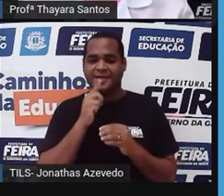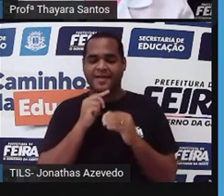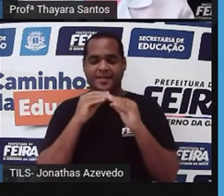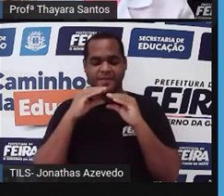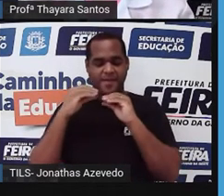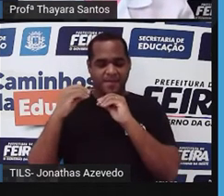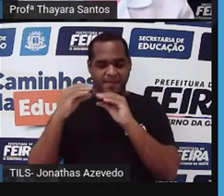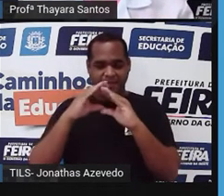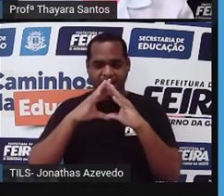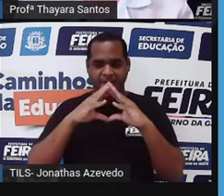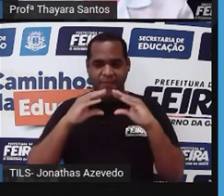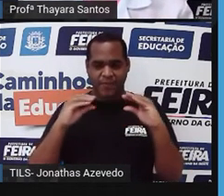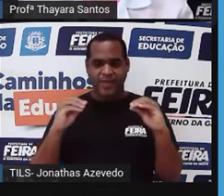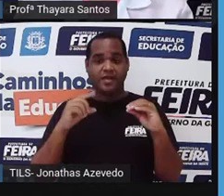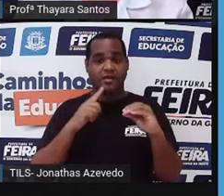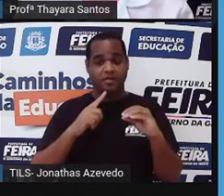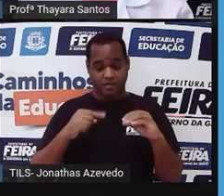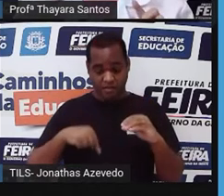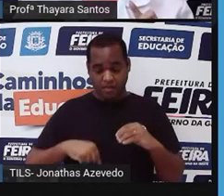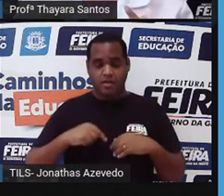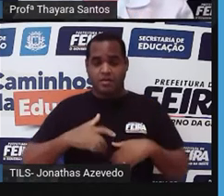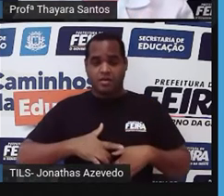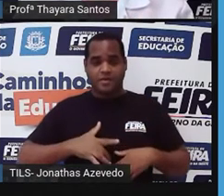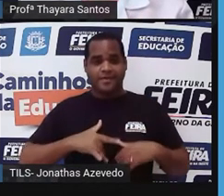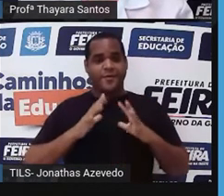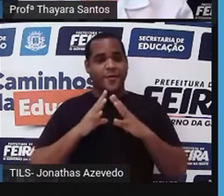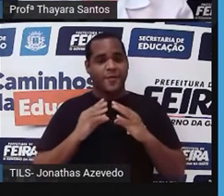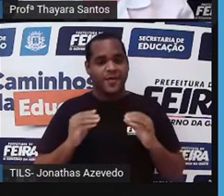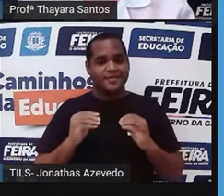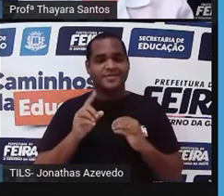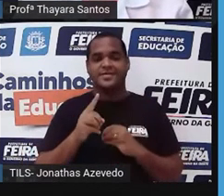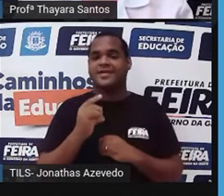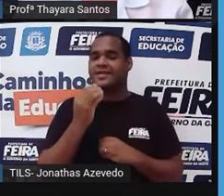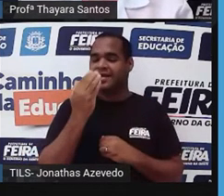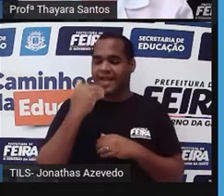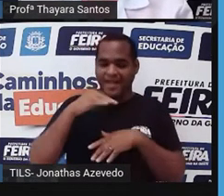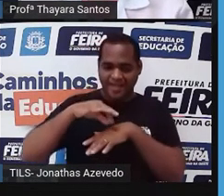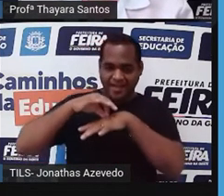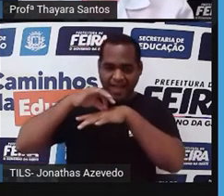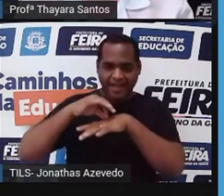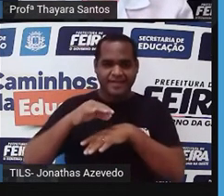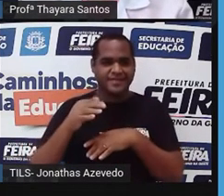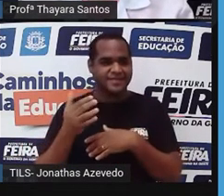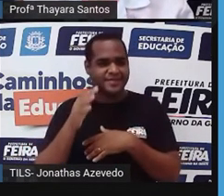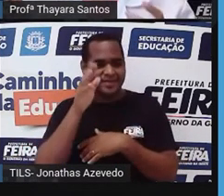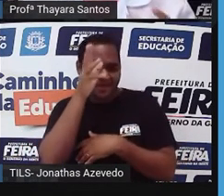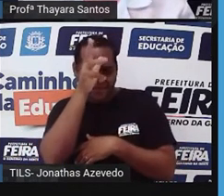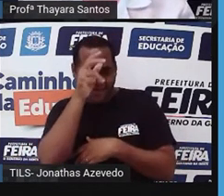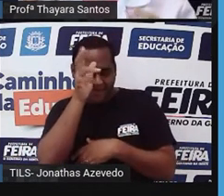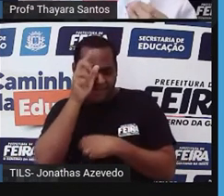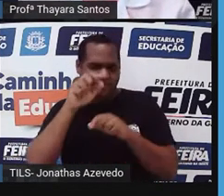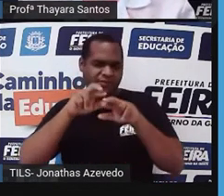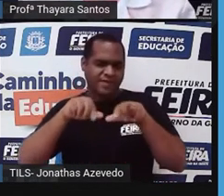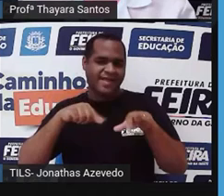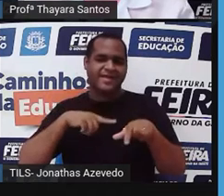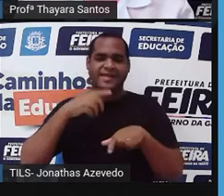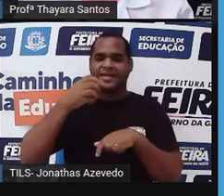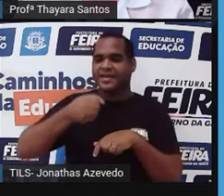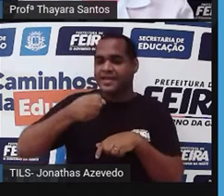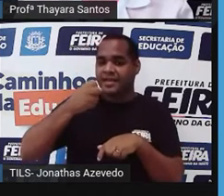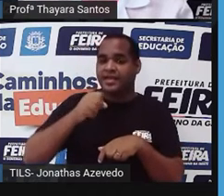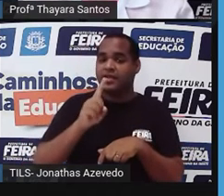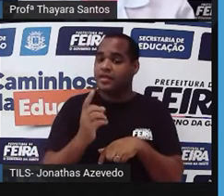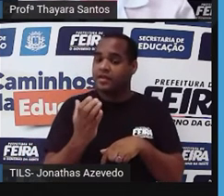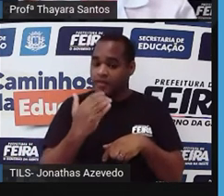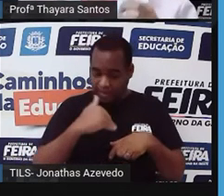a pepsina, ela digere proteína. Então, quando a gente come carne, quando a gente come derivados de leite, é a pepsina que está lá